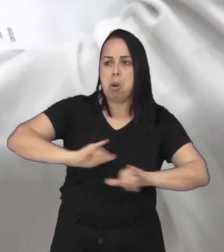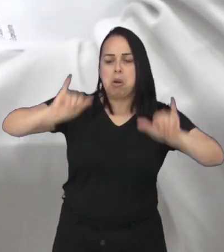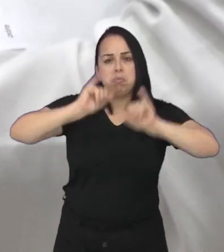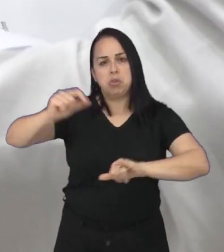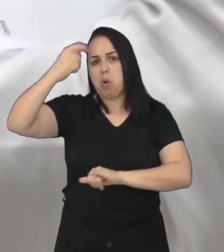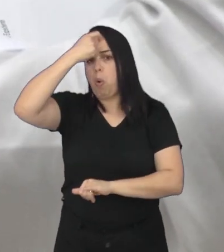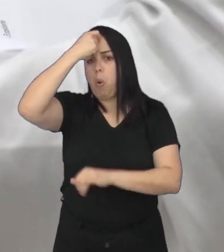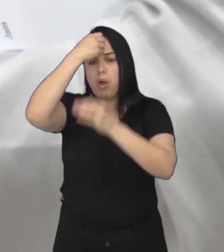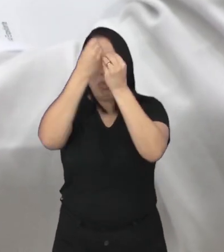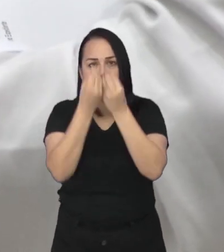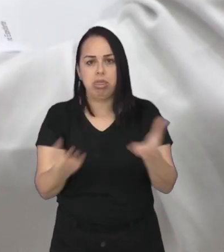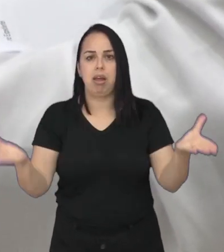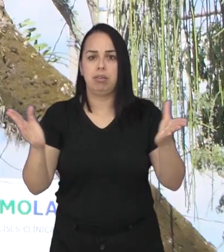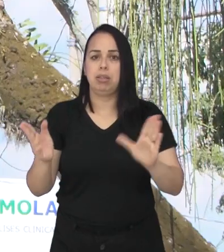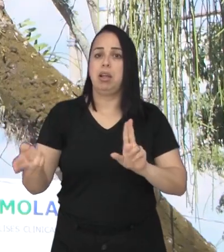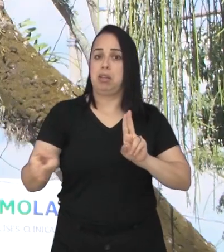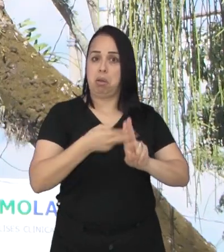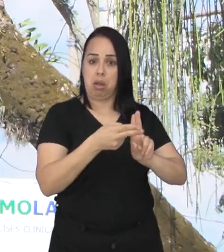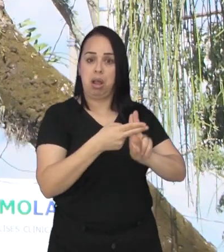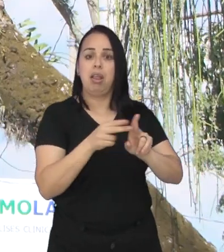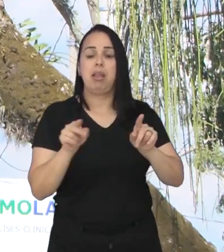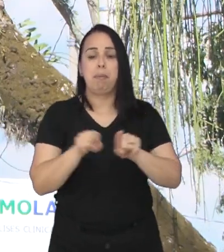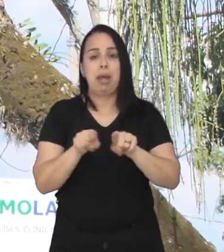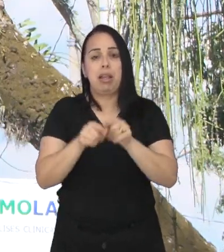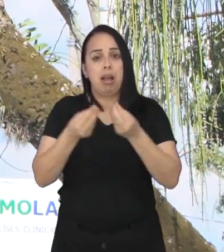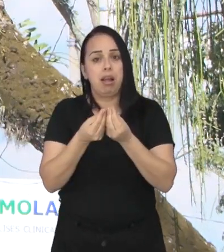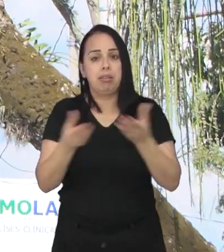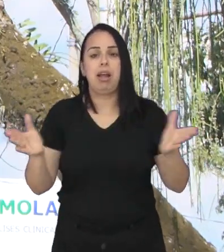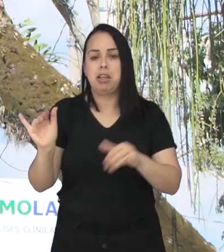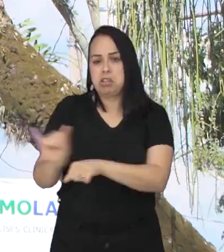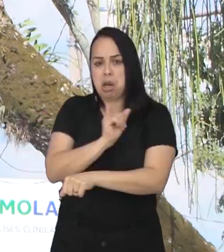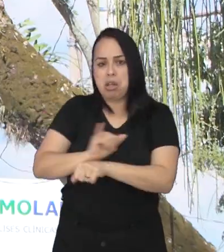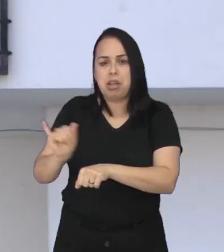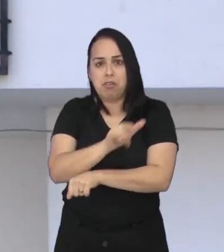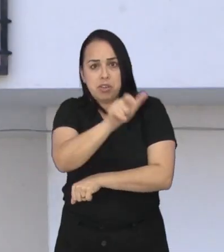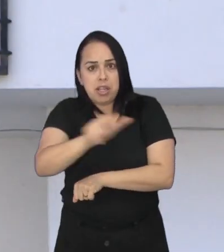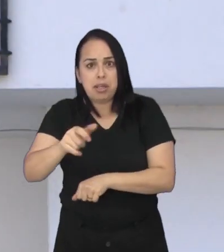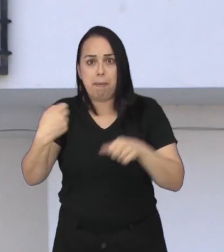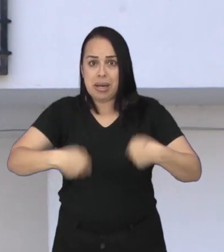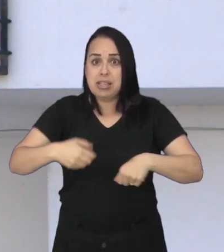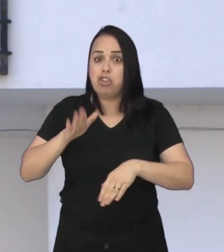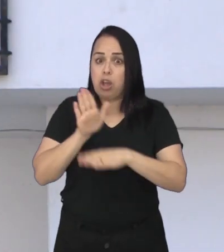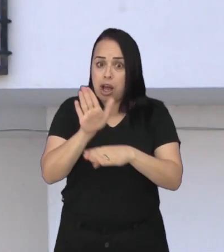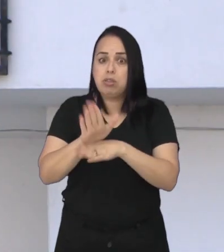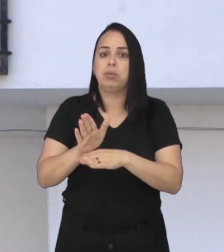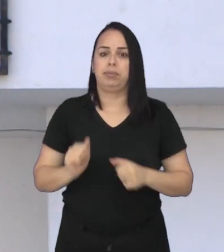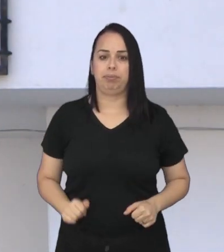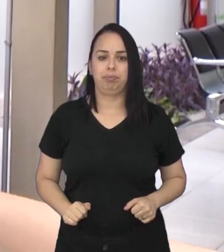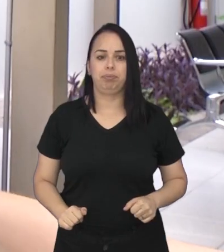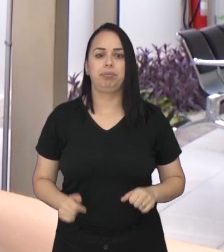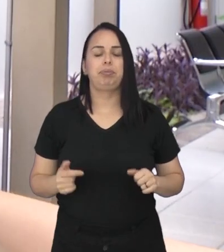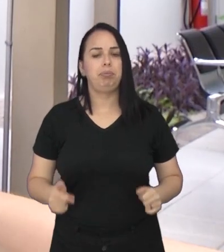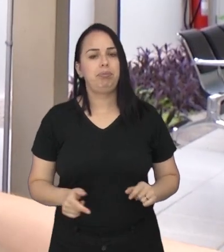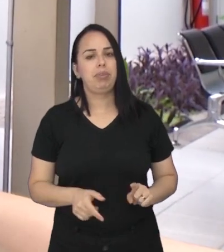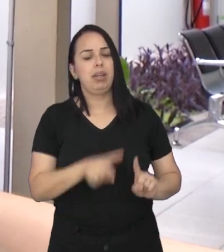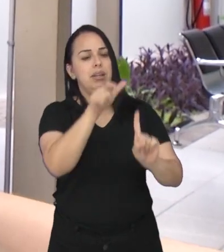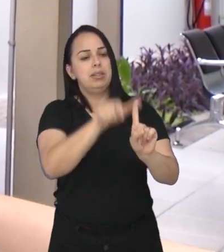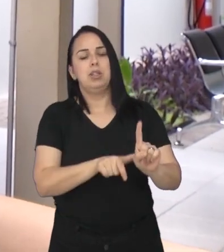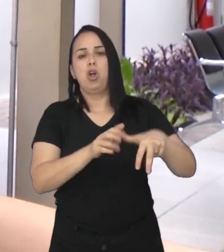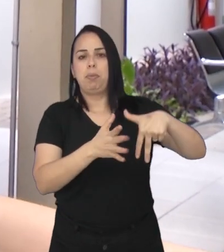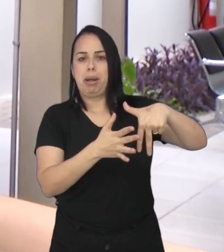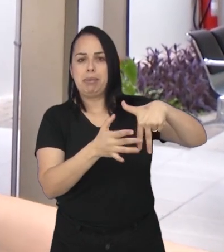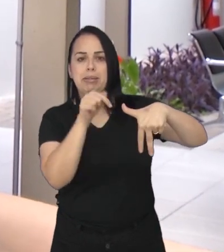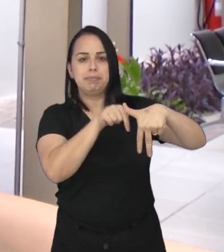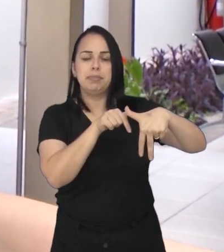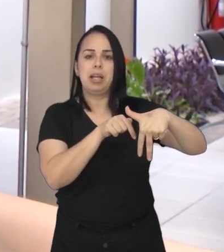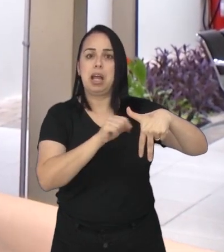de campanhas de conscientização. A Rede Pública de Saúde também oferece recursos para quem precisa de ajuda. É classificado esse